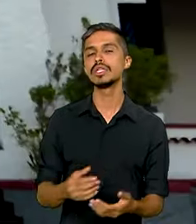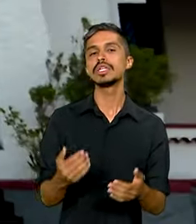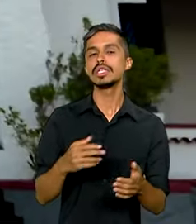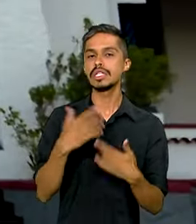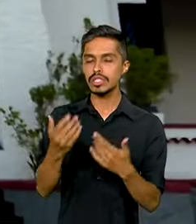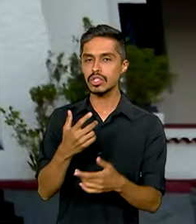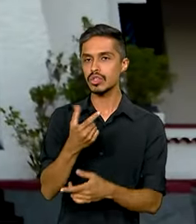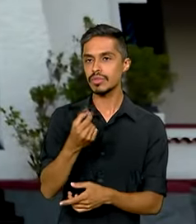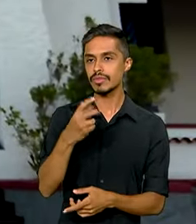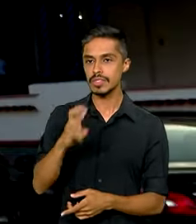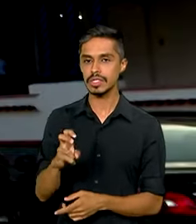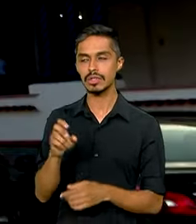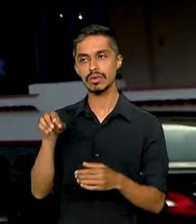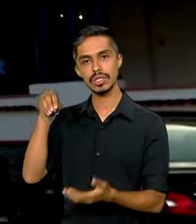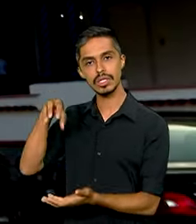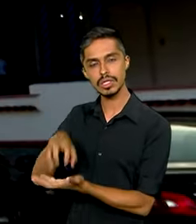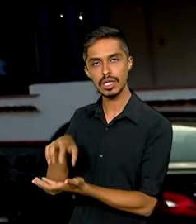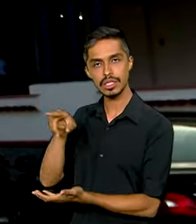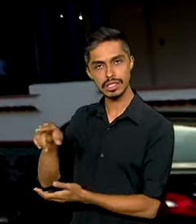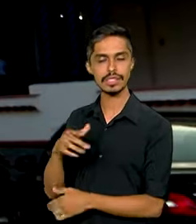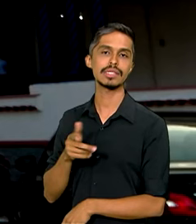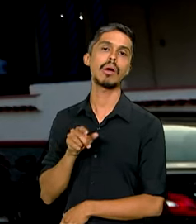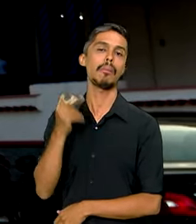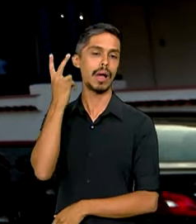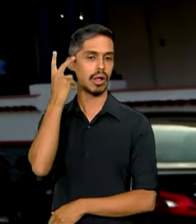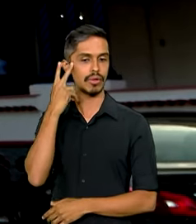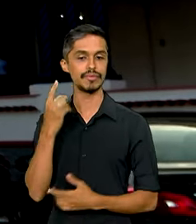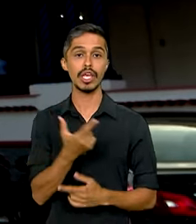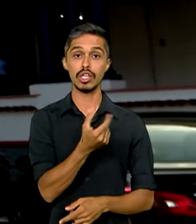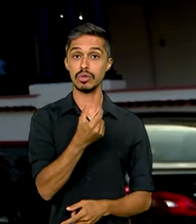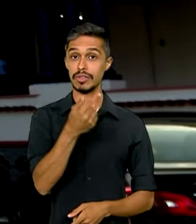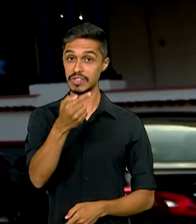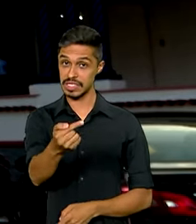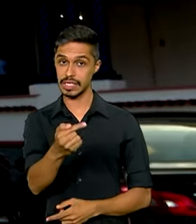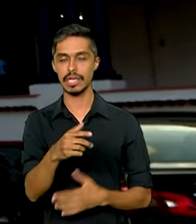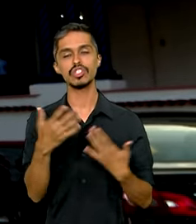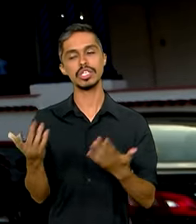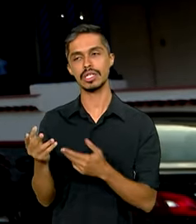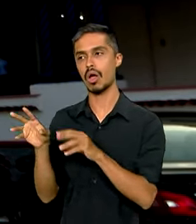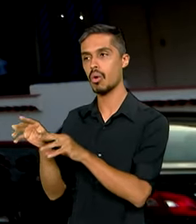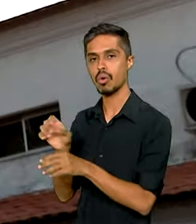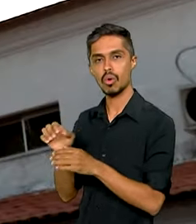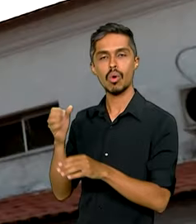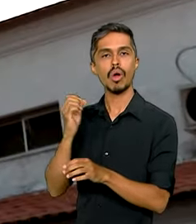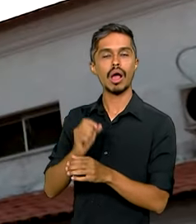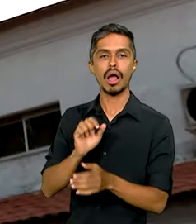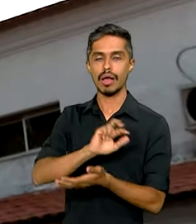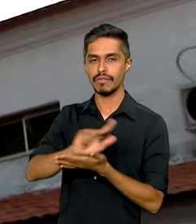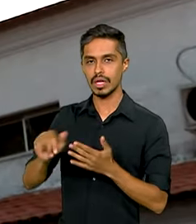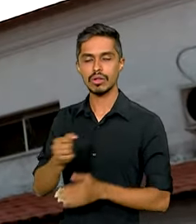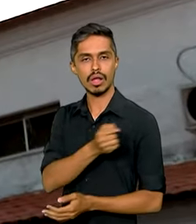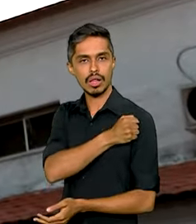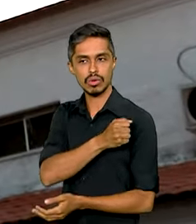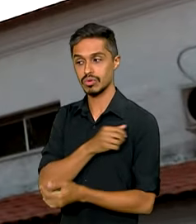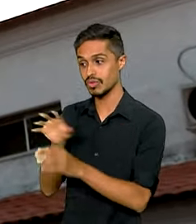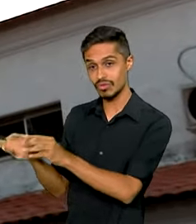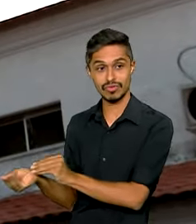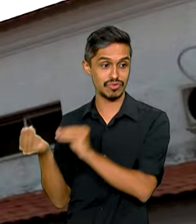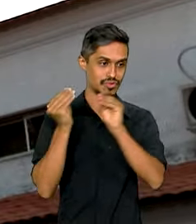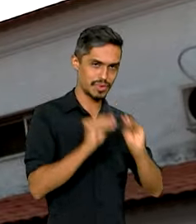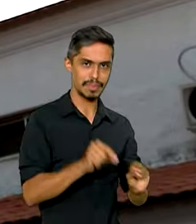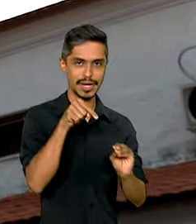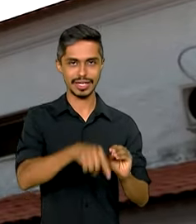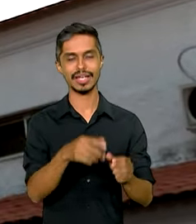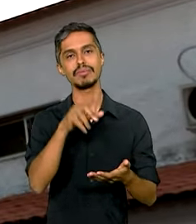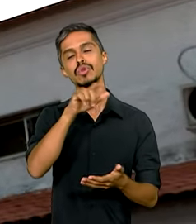no interior de São Paulo. Em 2027, enfim, os alunos deverão ser transferidos para o ITA-Ceará, quando a